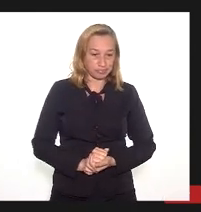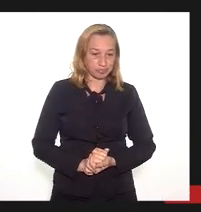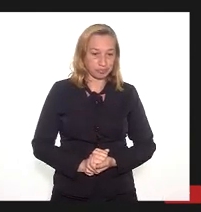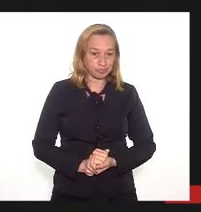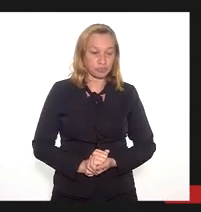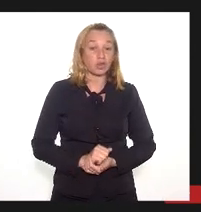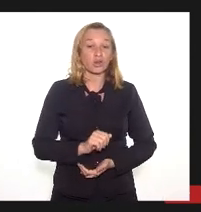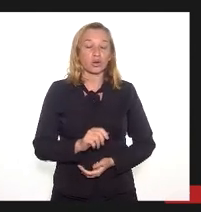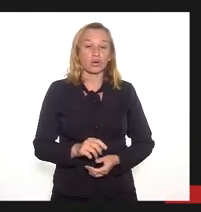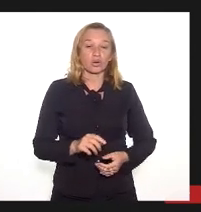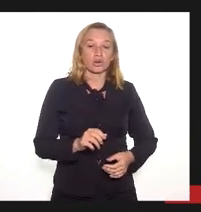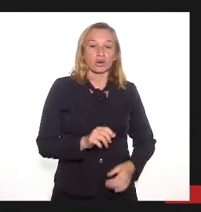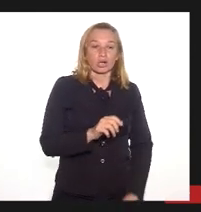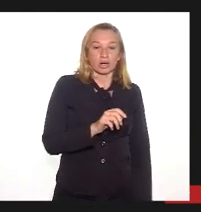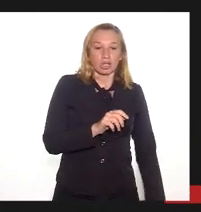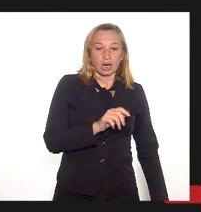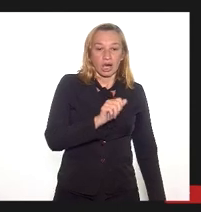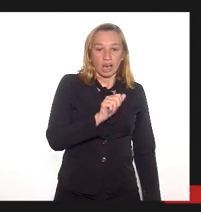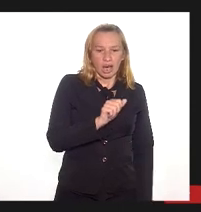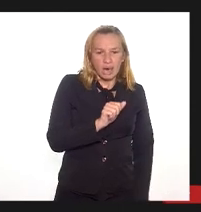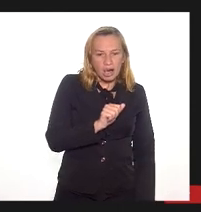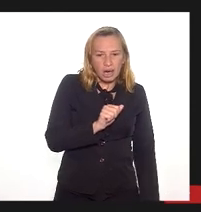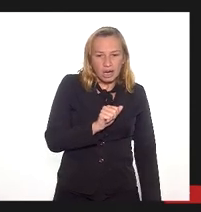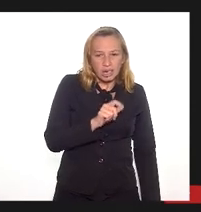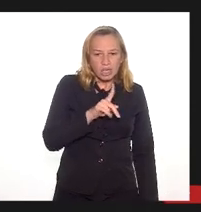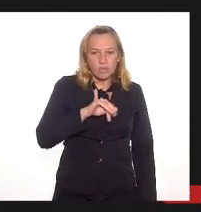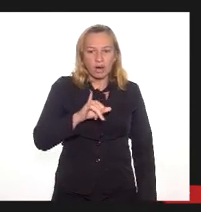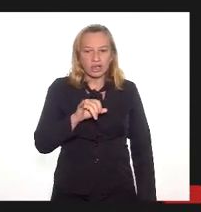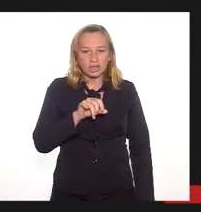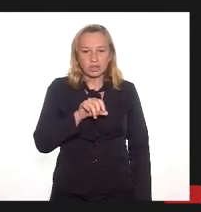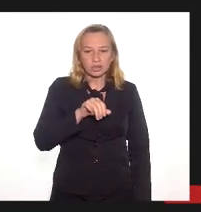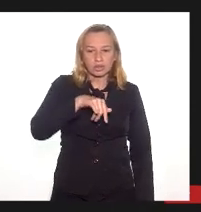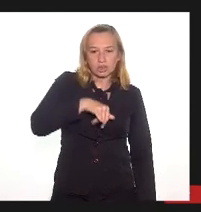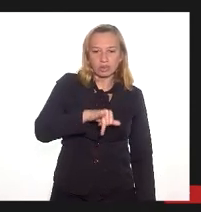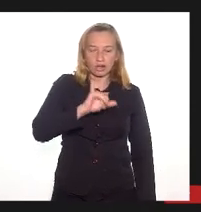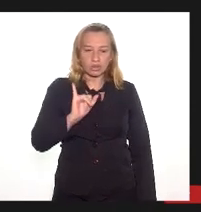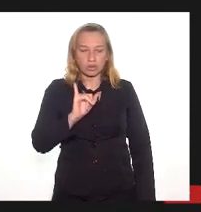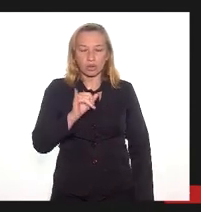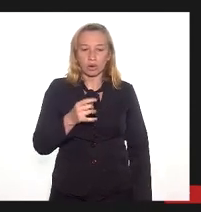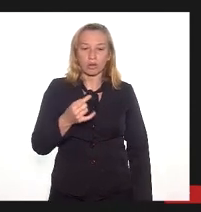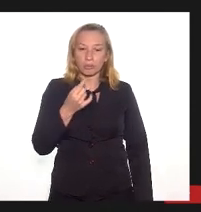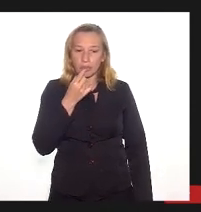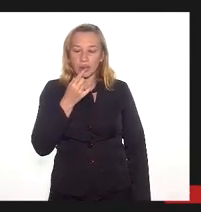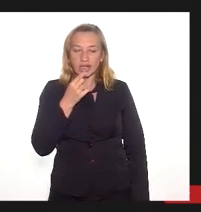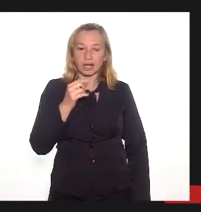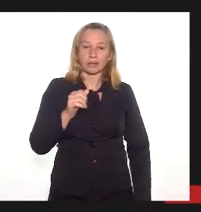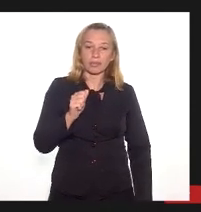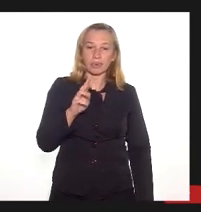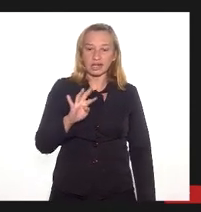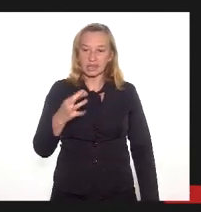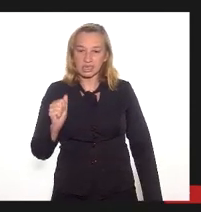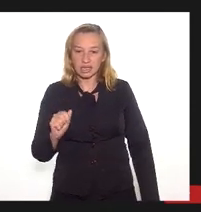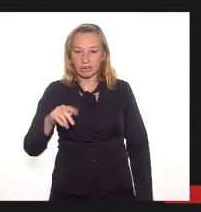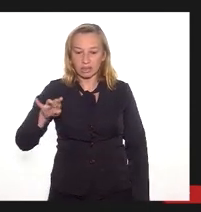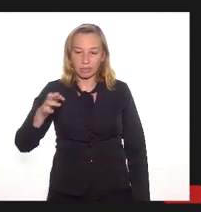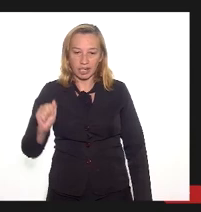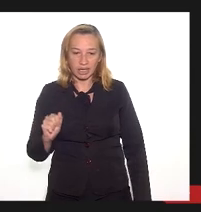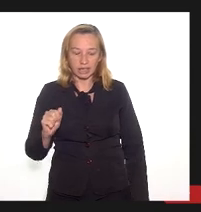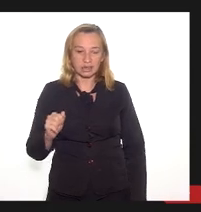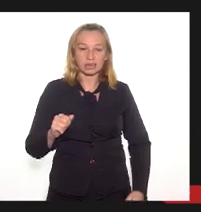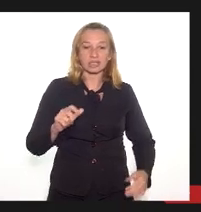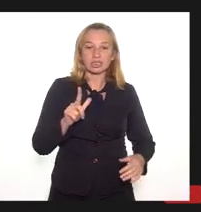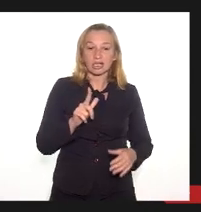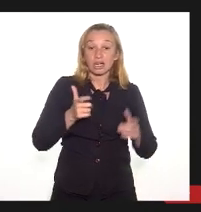pôlder do Iguaçu próximo à Baía de Guanabara. É o pôlder maior que tem aí. O é um pôlder? É o reservatório natural de águas de chuva.